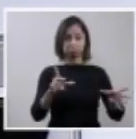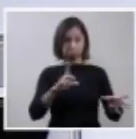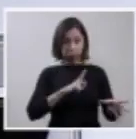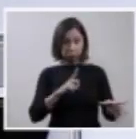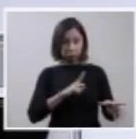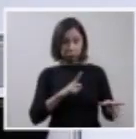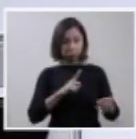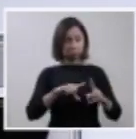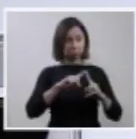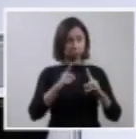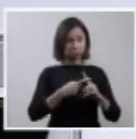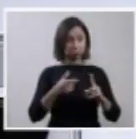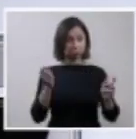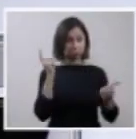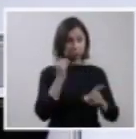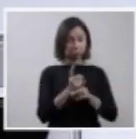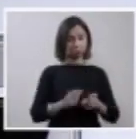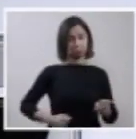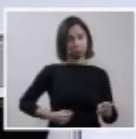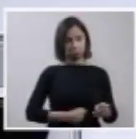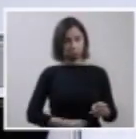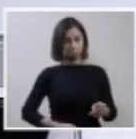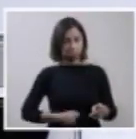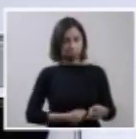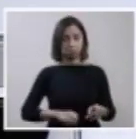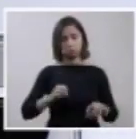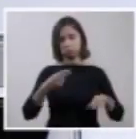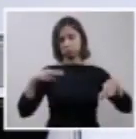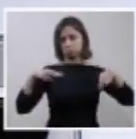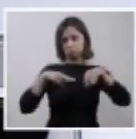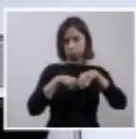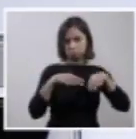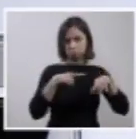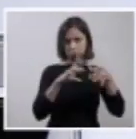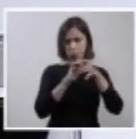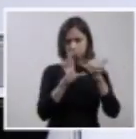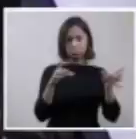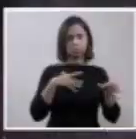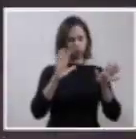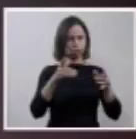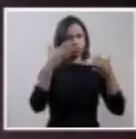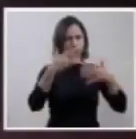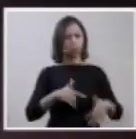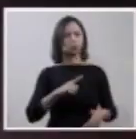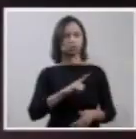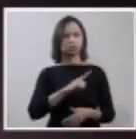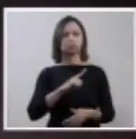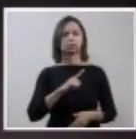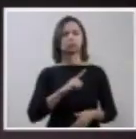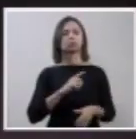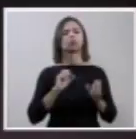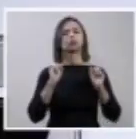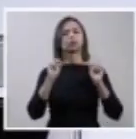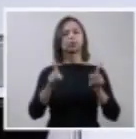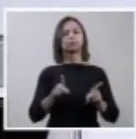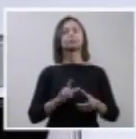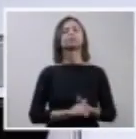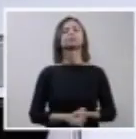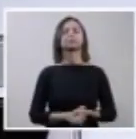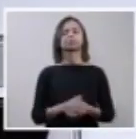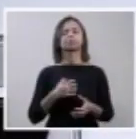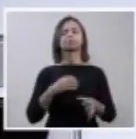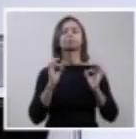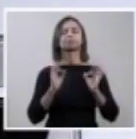meios para realizar esses exames. Mas, V. Exª já confirmou. Com certeza